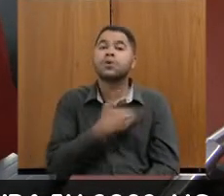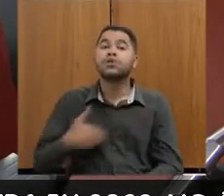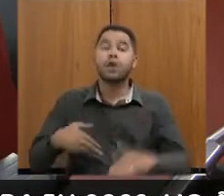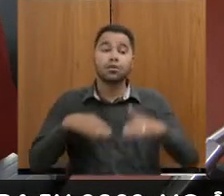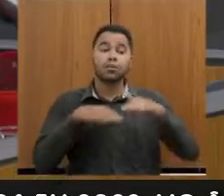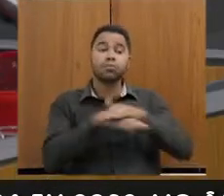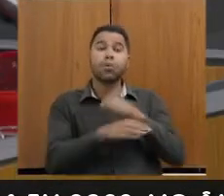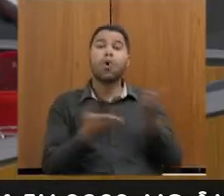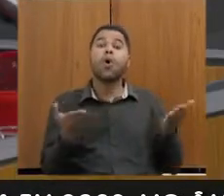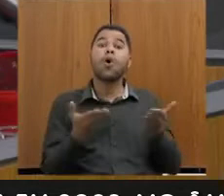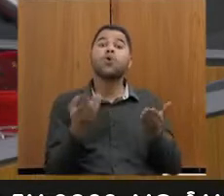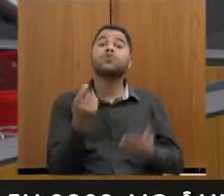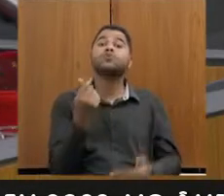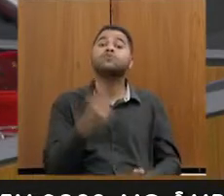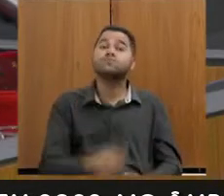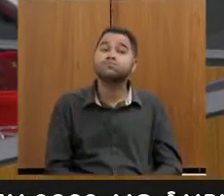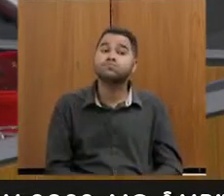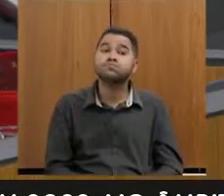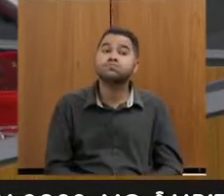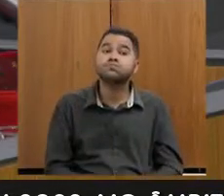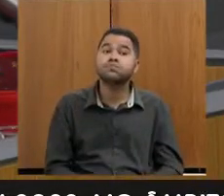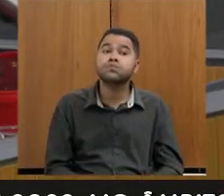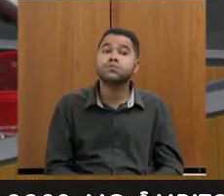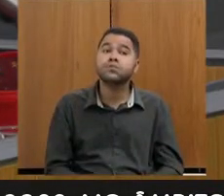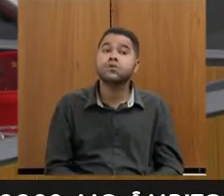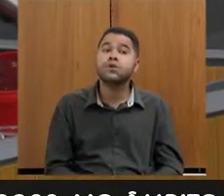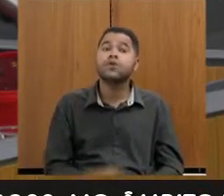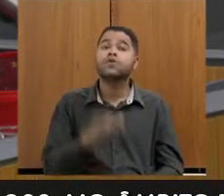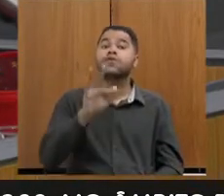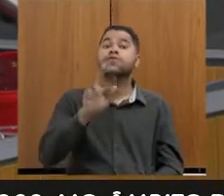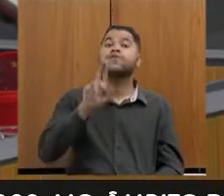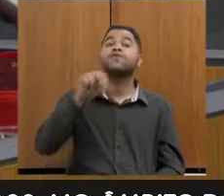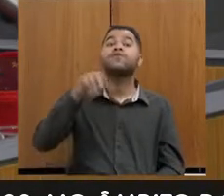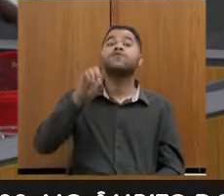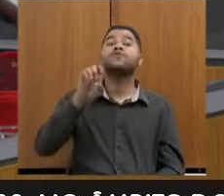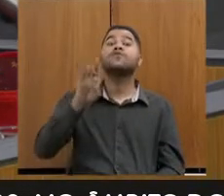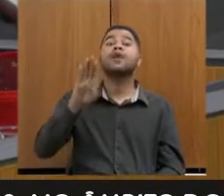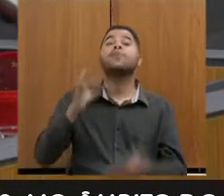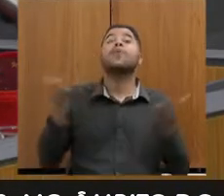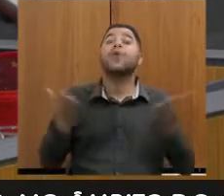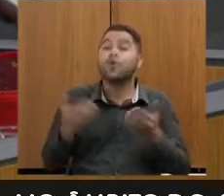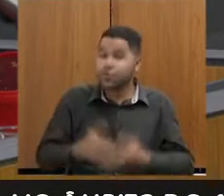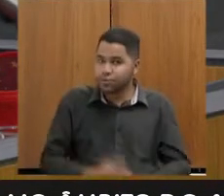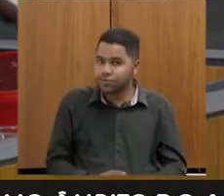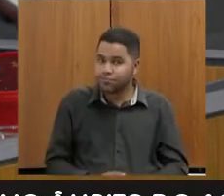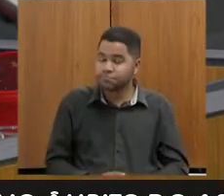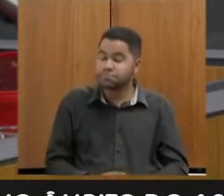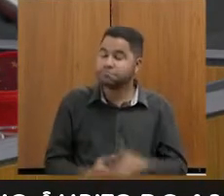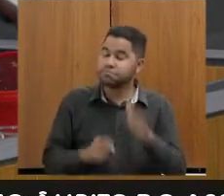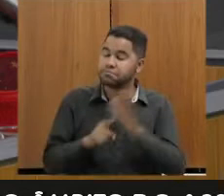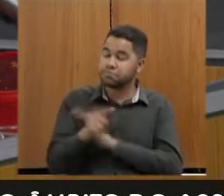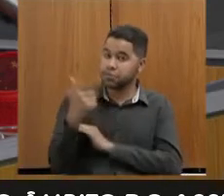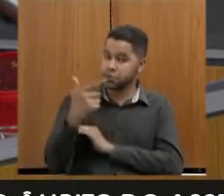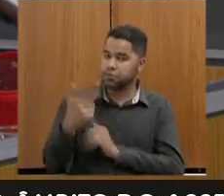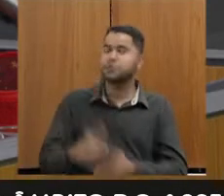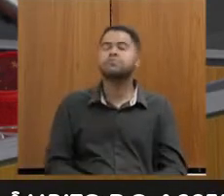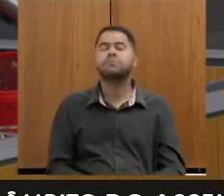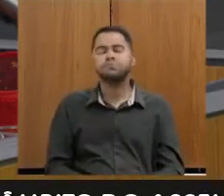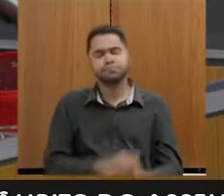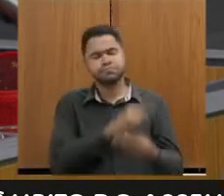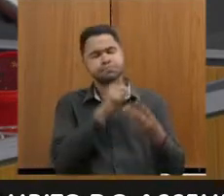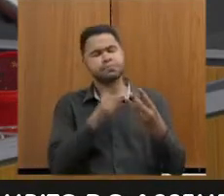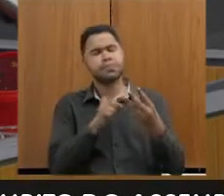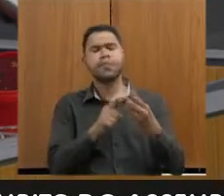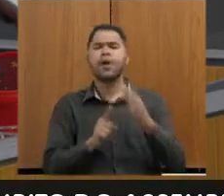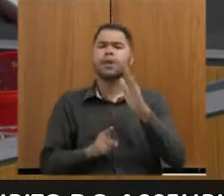hoje? E quanto o Estado tem caixa de Fundeb hoje? Essa é a minha segunda pergunta. A